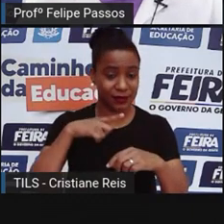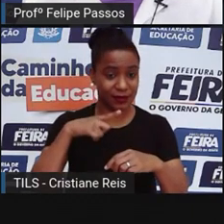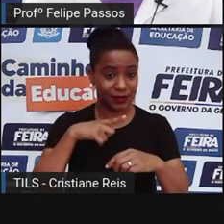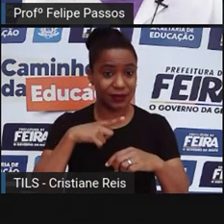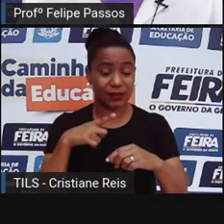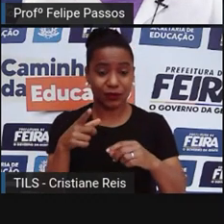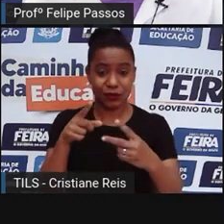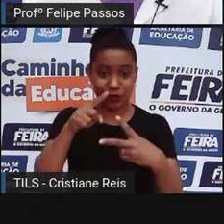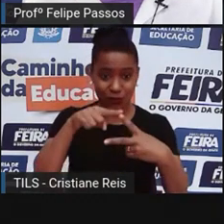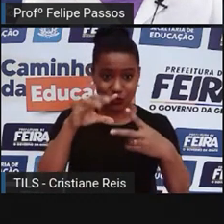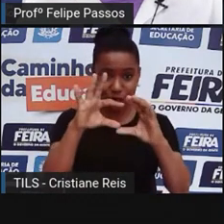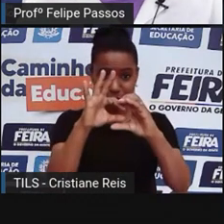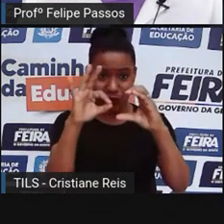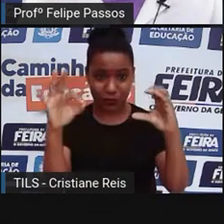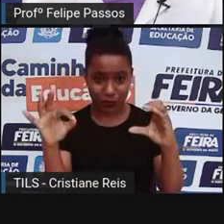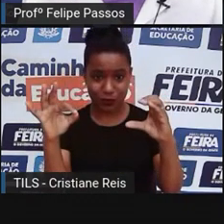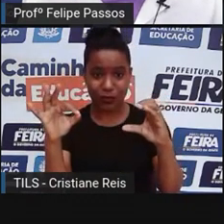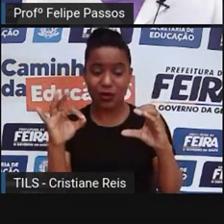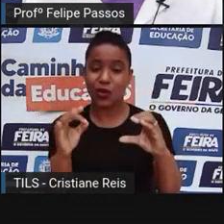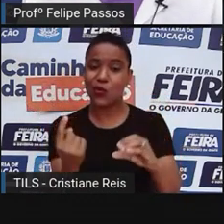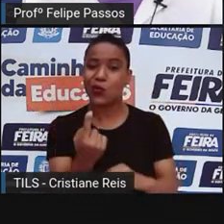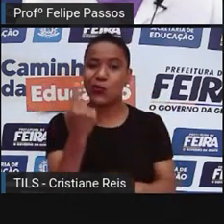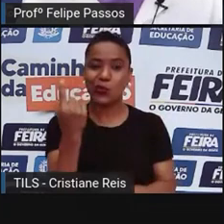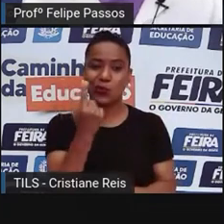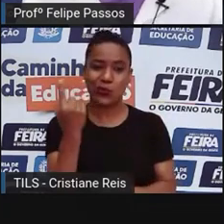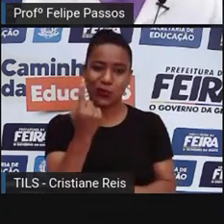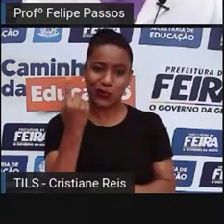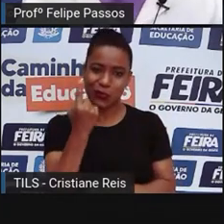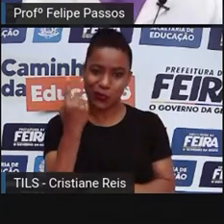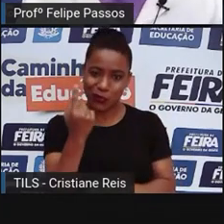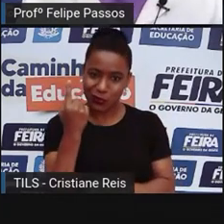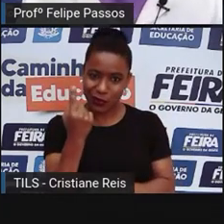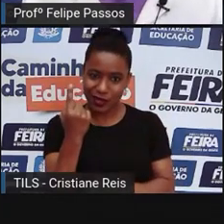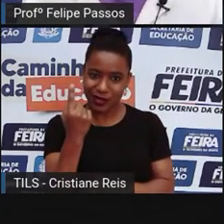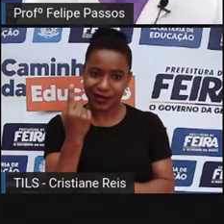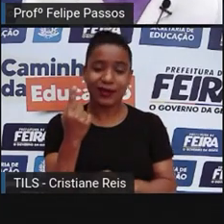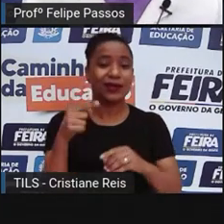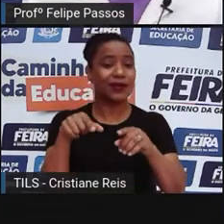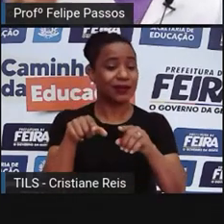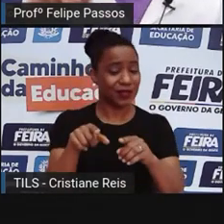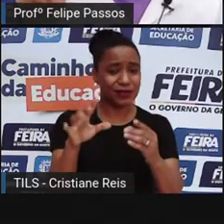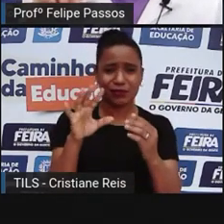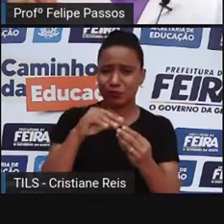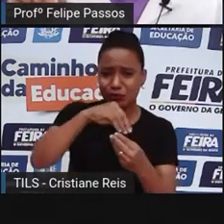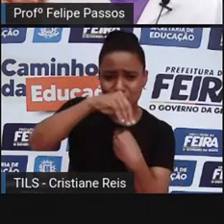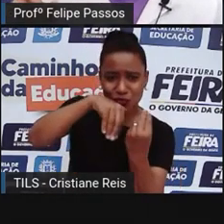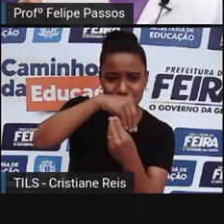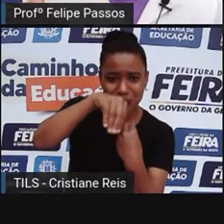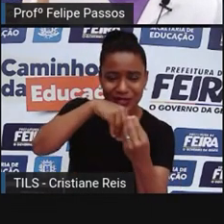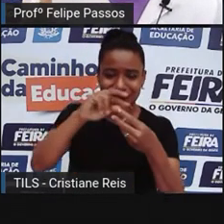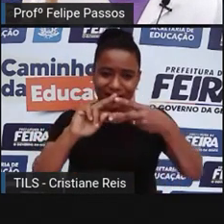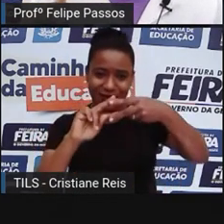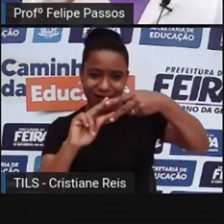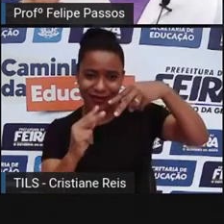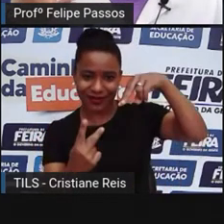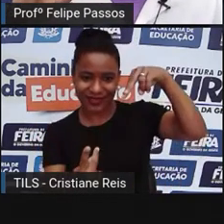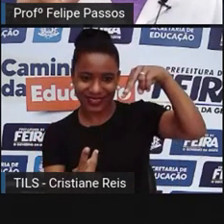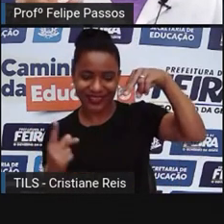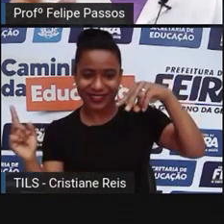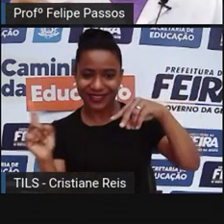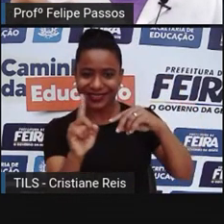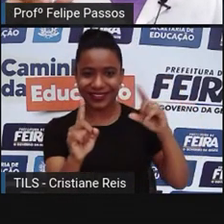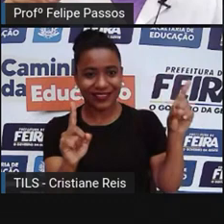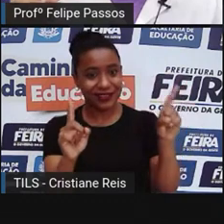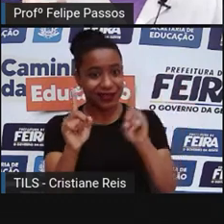como no caso das plantas, você não misturou o material genético. Então, se não teve mistura de material genético,